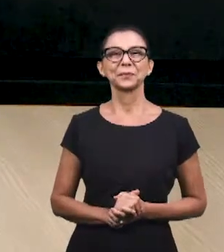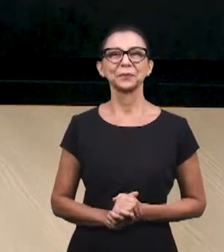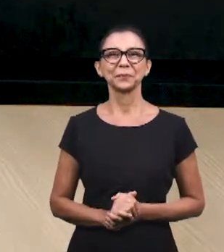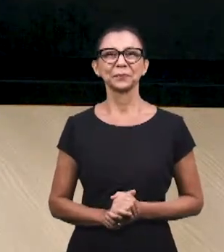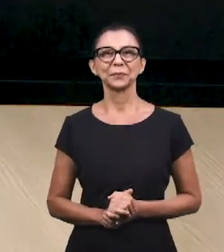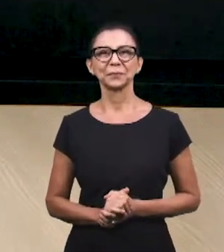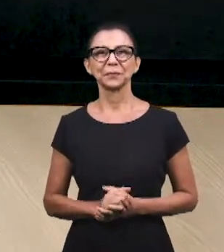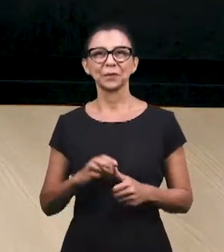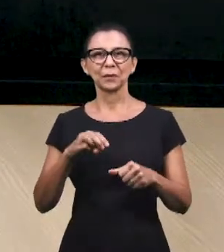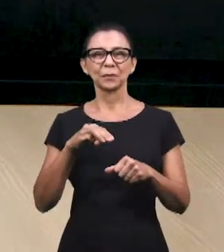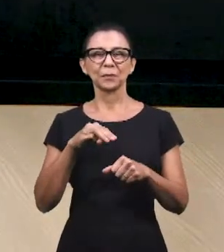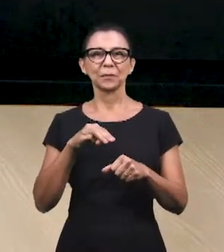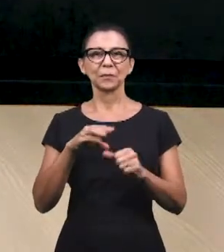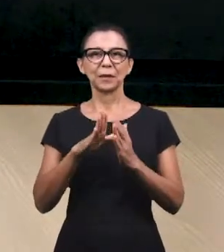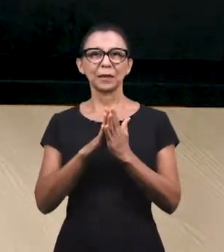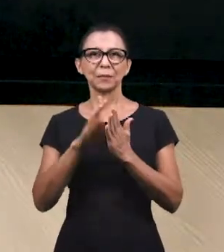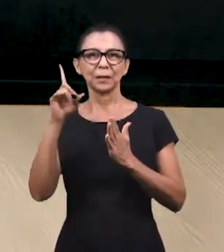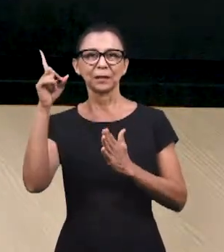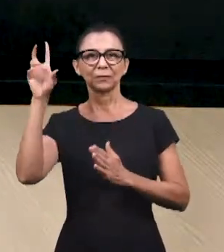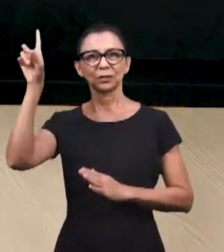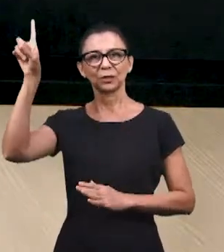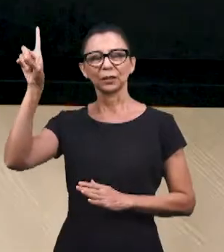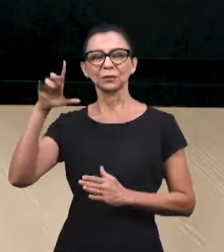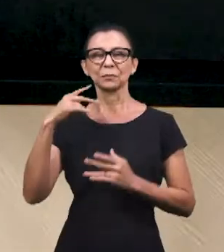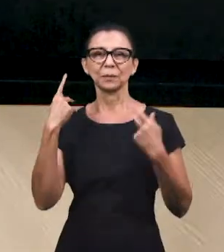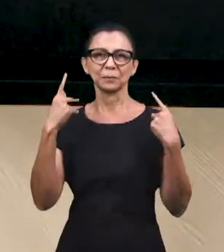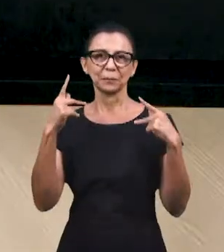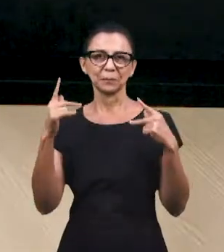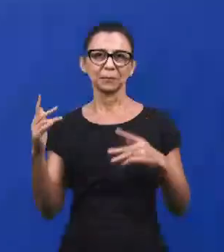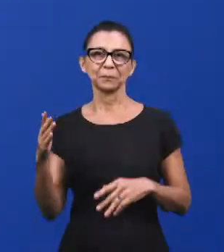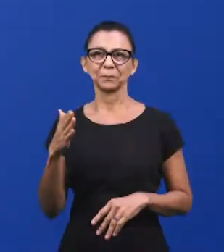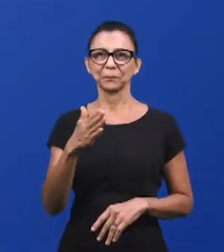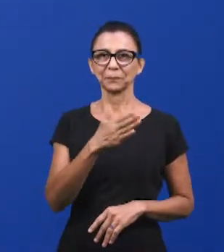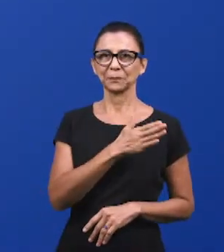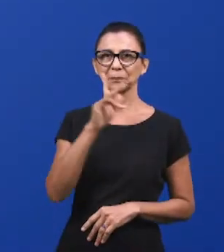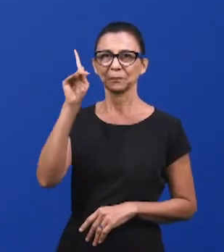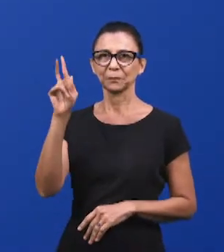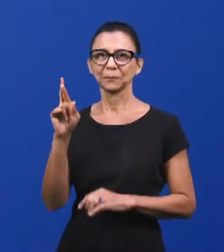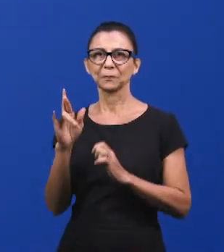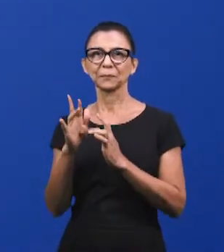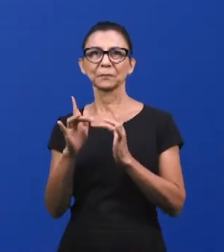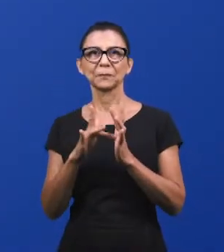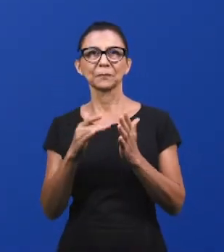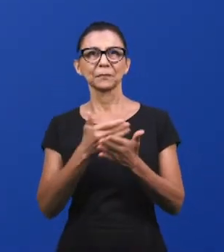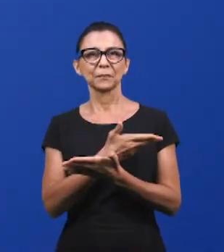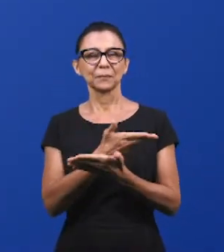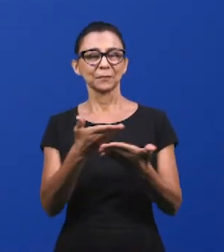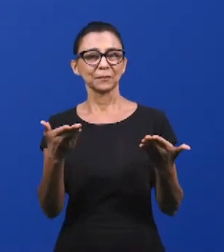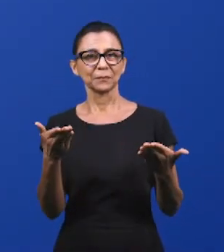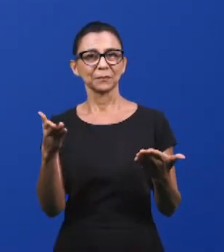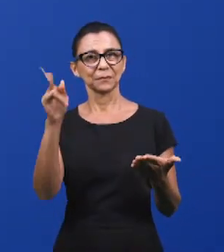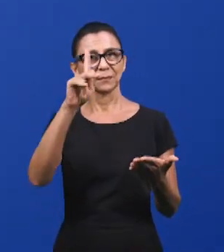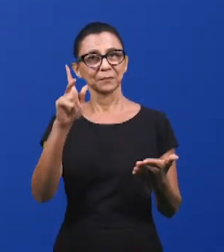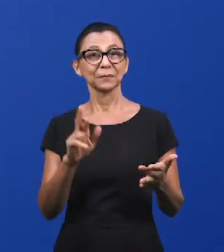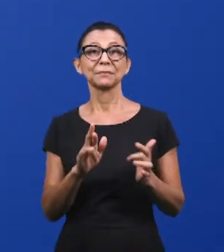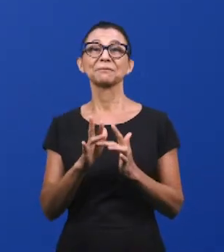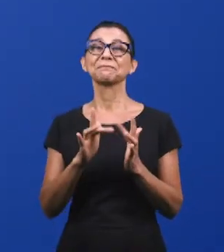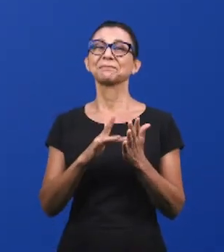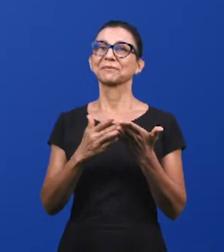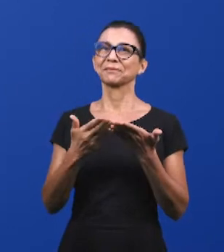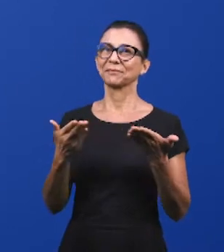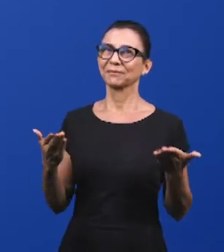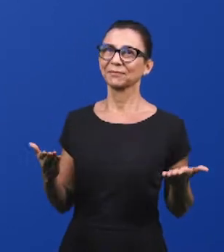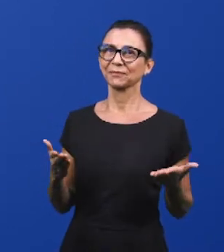O Renato vai dar essa resposta. Renato, a paz do Senhor Jesus, meu irmão. Nós saudamos a todos os irmãos com a paz do Senhor Jesus.